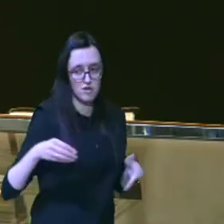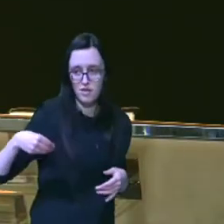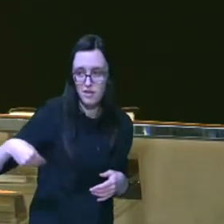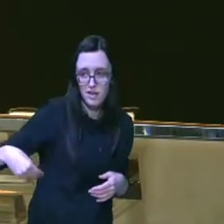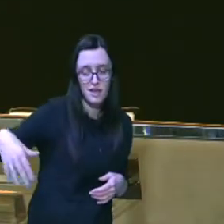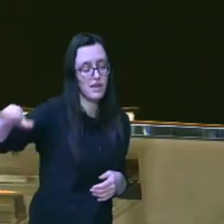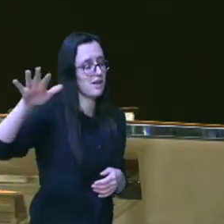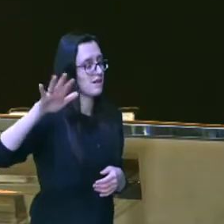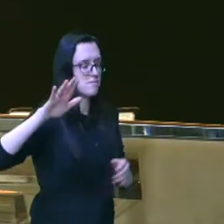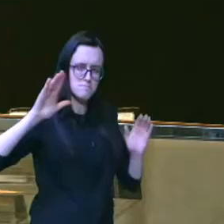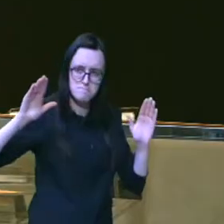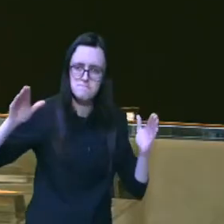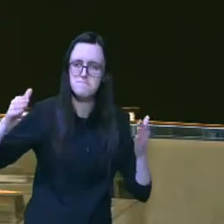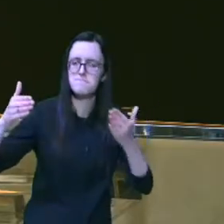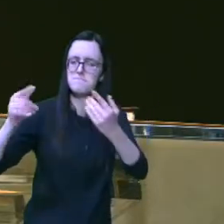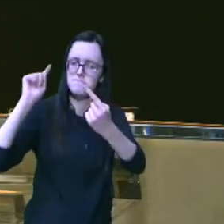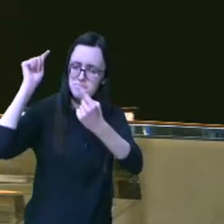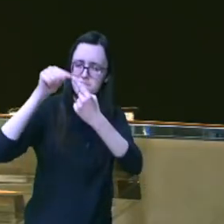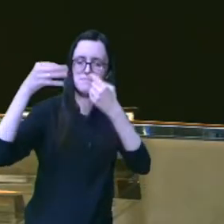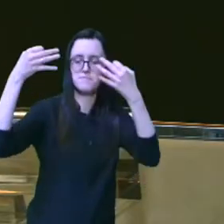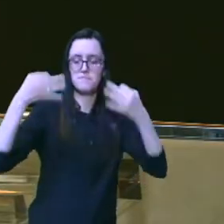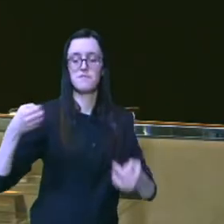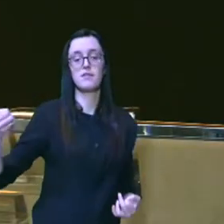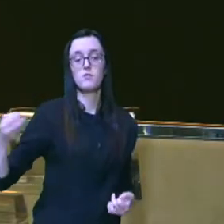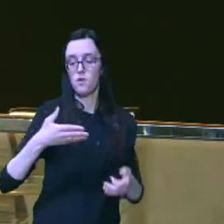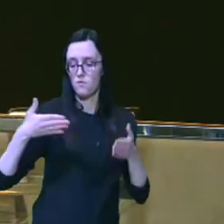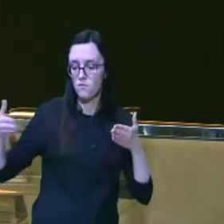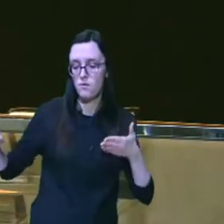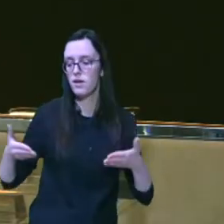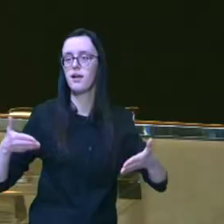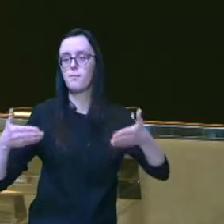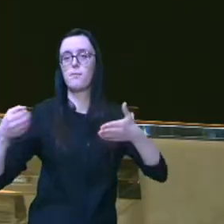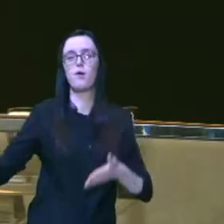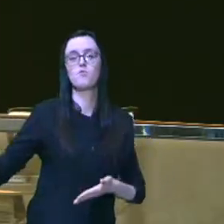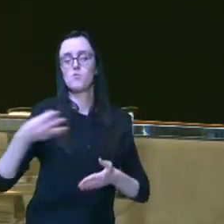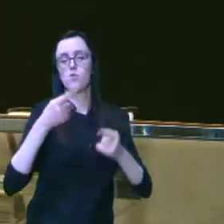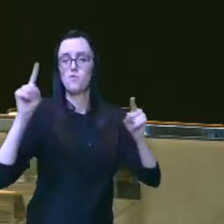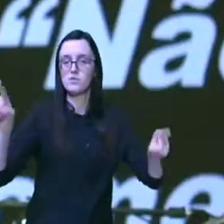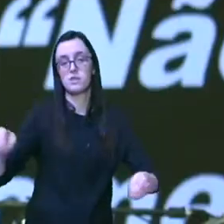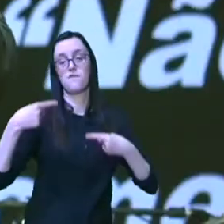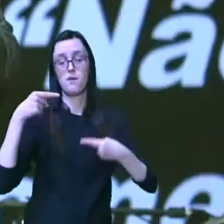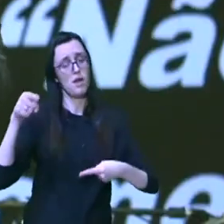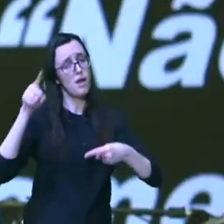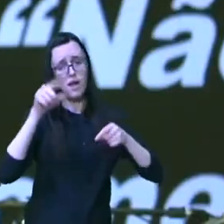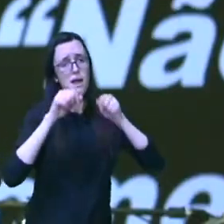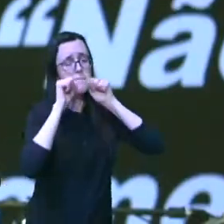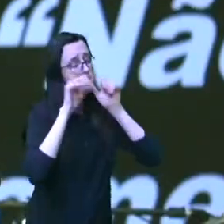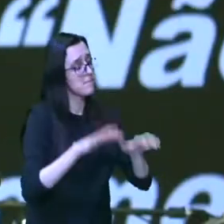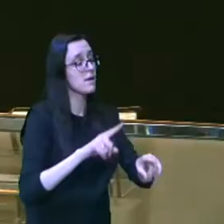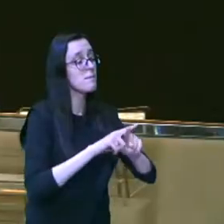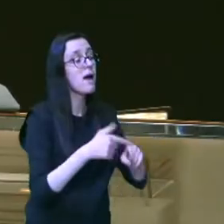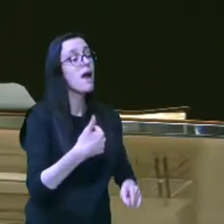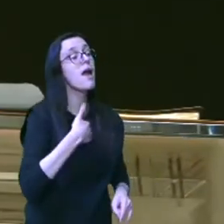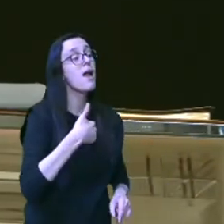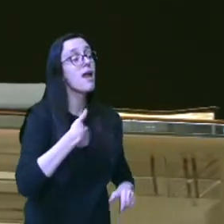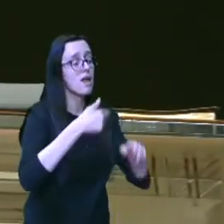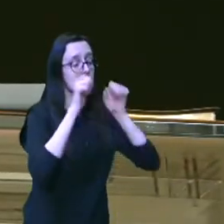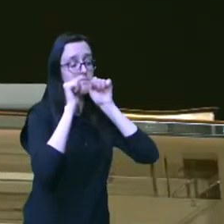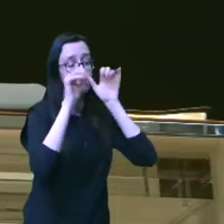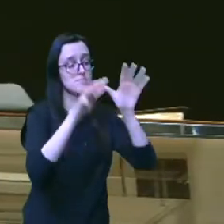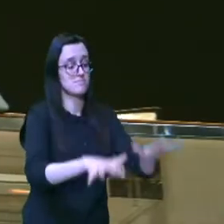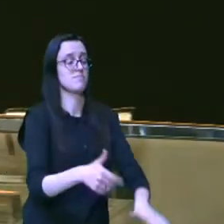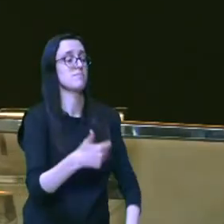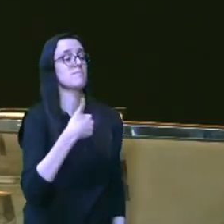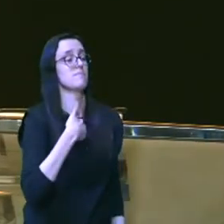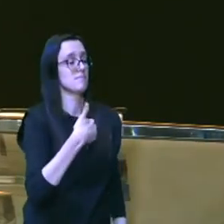em direção ao alvo uma nova etapa no novo desafio ela é bênção mas eu sou o abençoador que deu ela